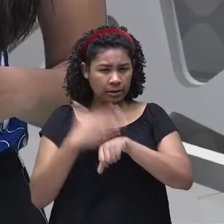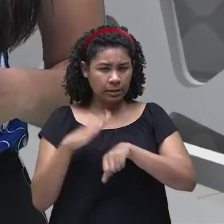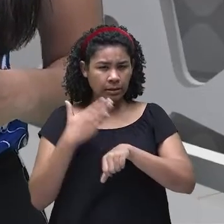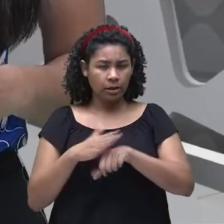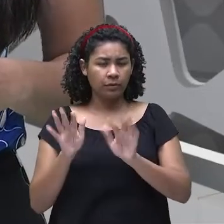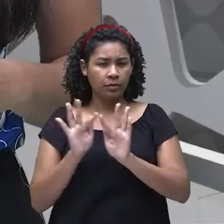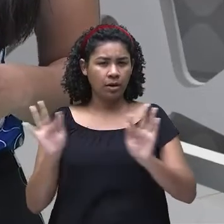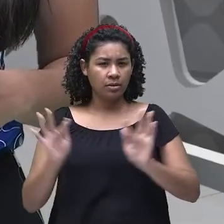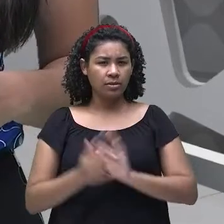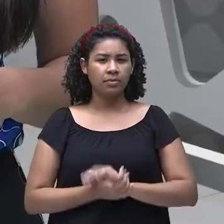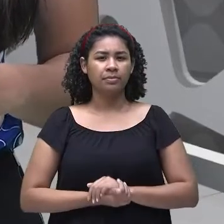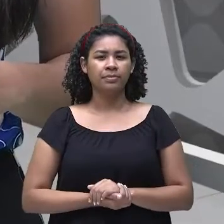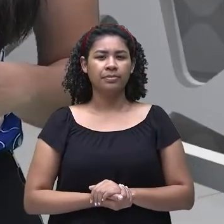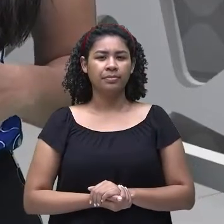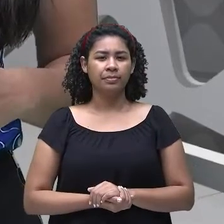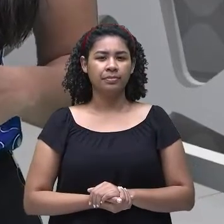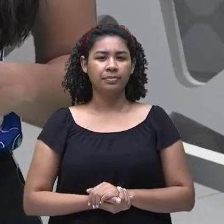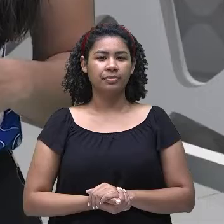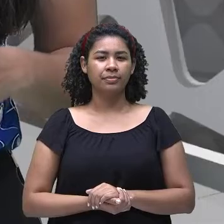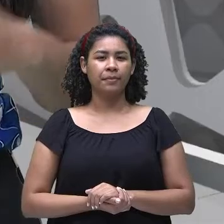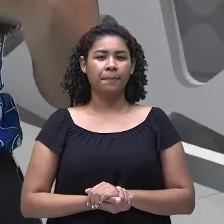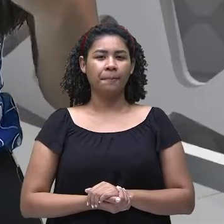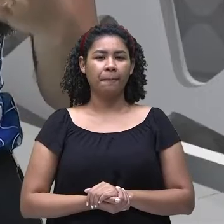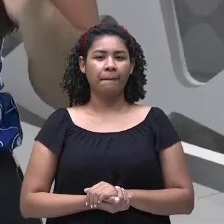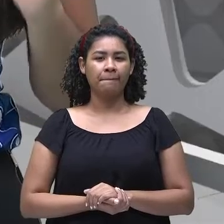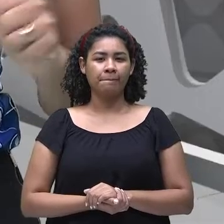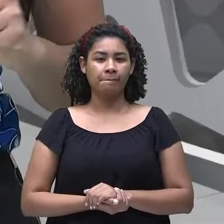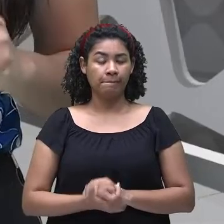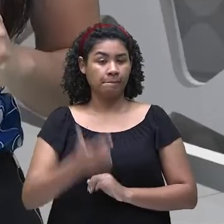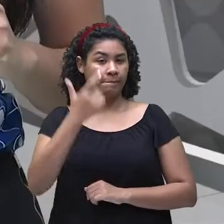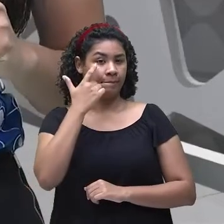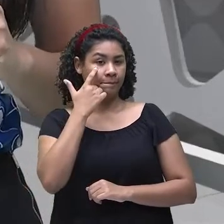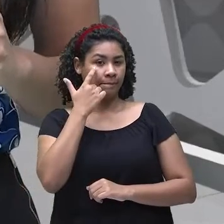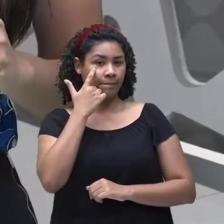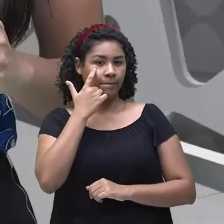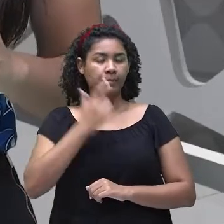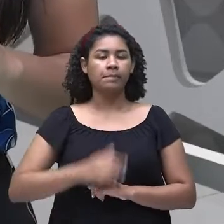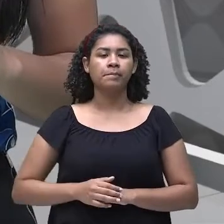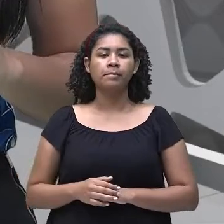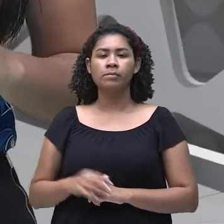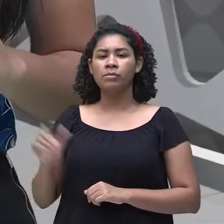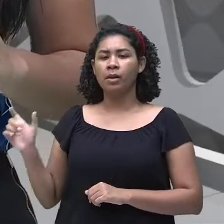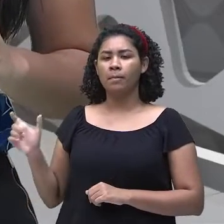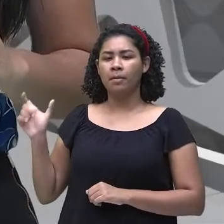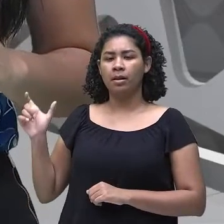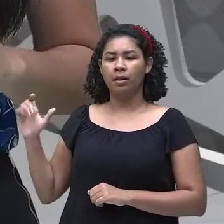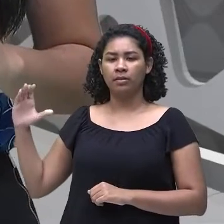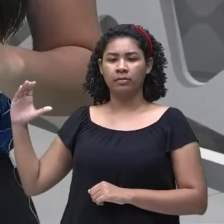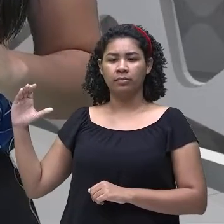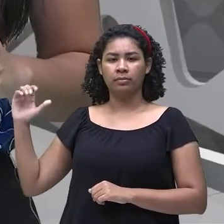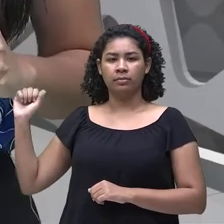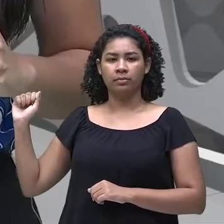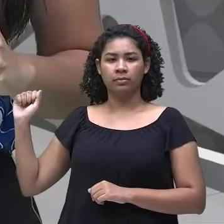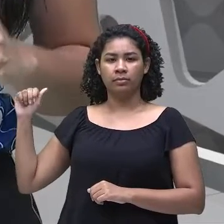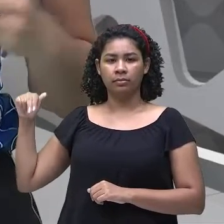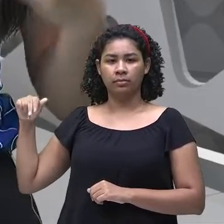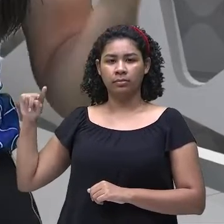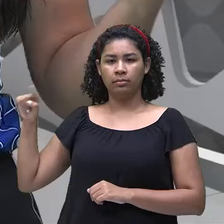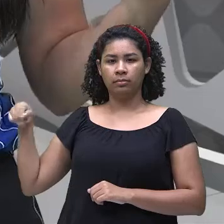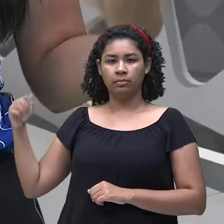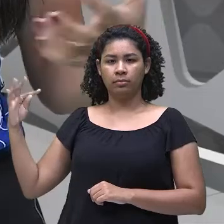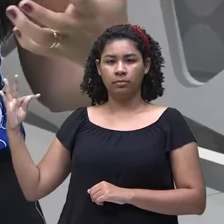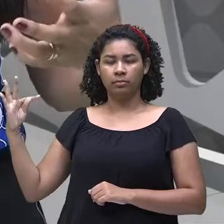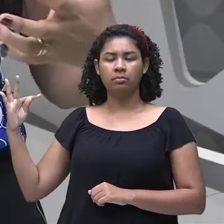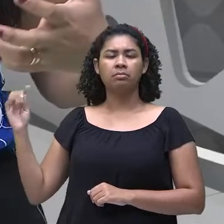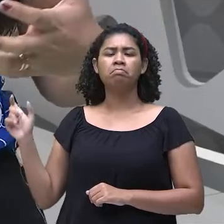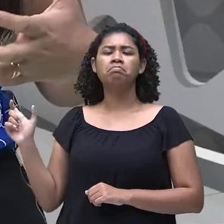He can't ride a bike. Agora, observem essa palavrinha aqui. o can't. Can't. O